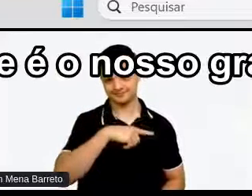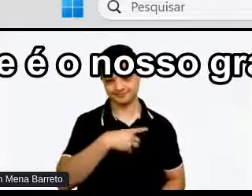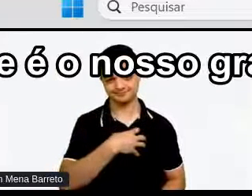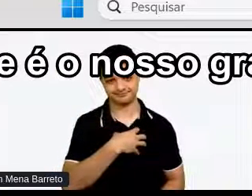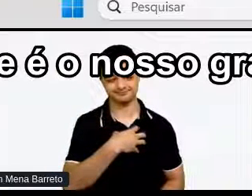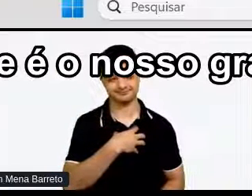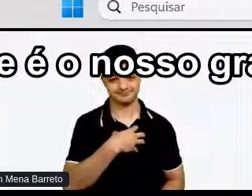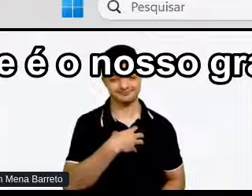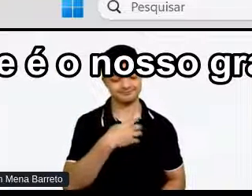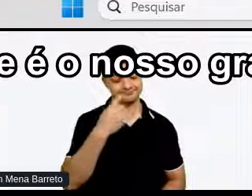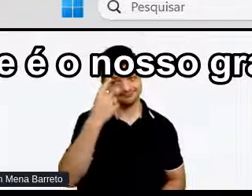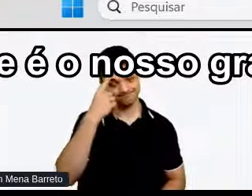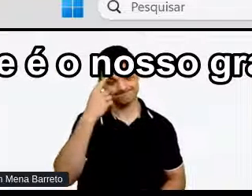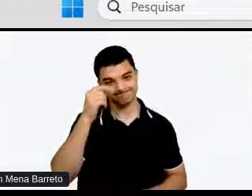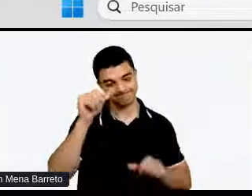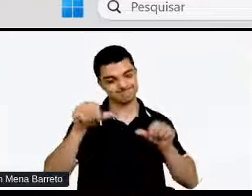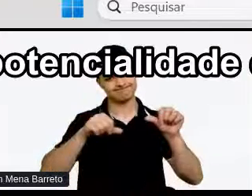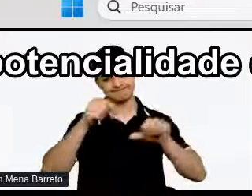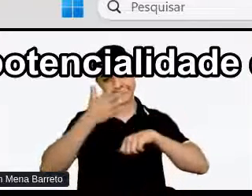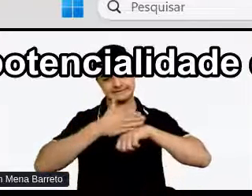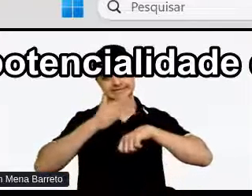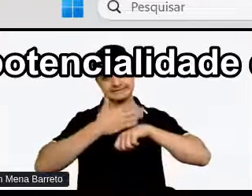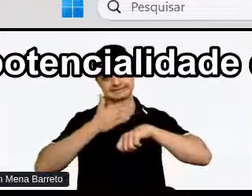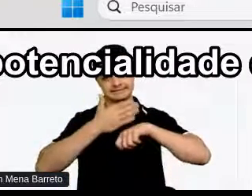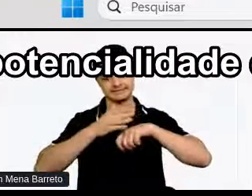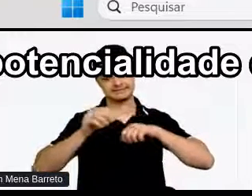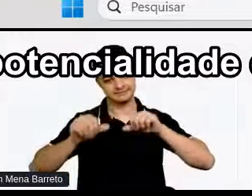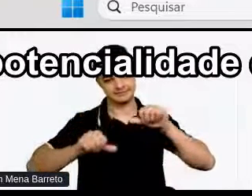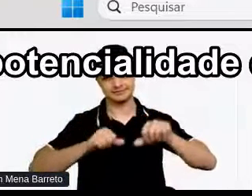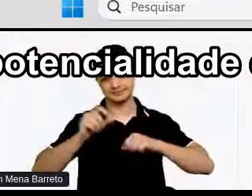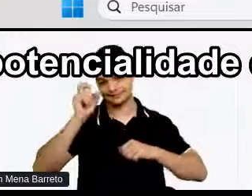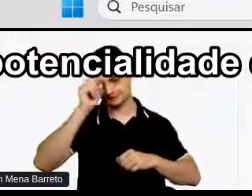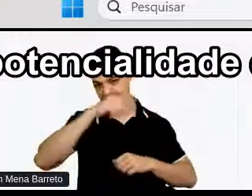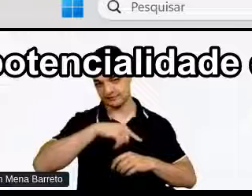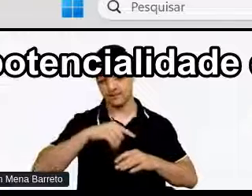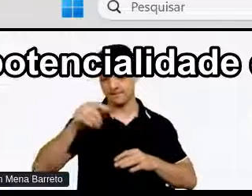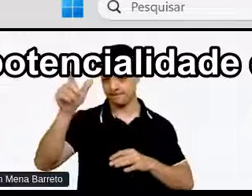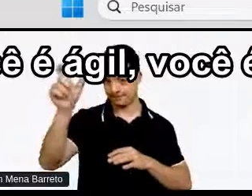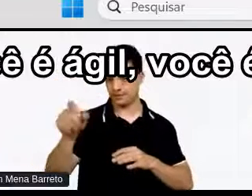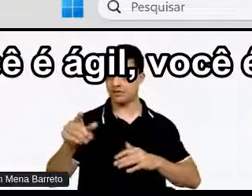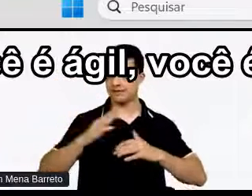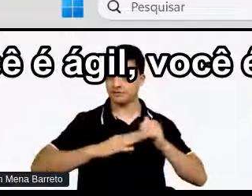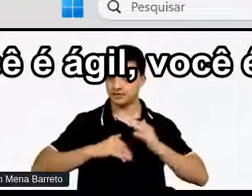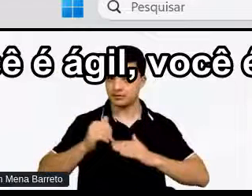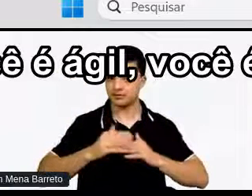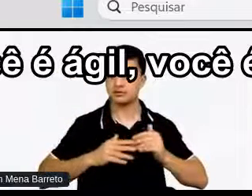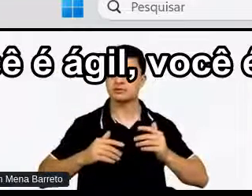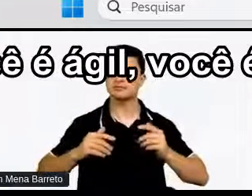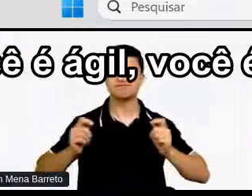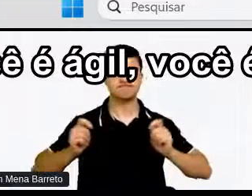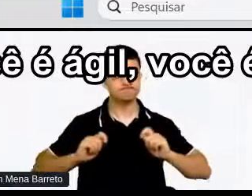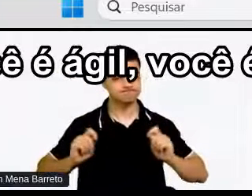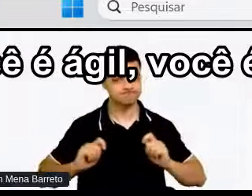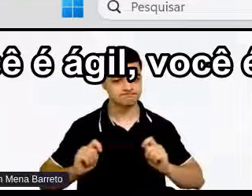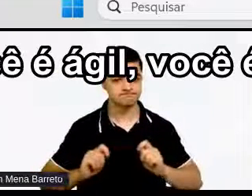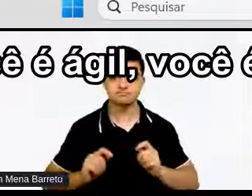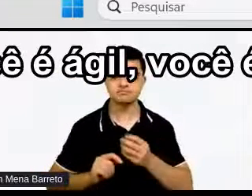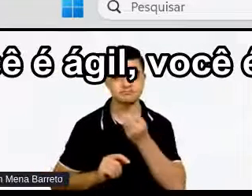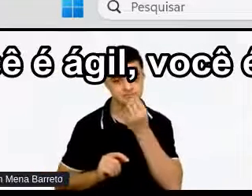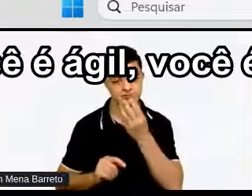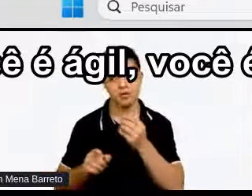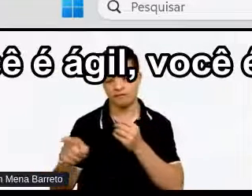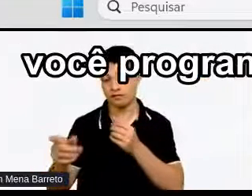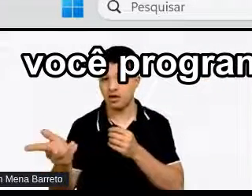E que é o nosso grande exercício E que Abraçar a potencialidade E os talentos das pessoas Ok, você é ágil Você é